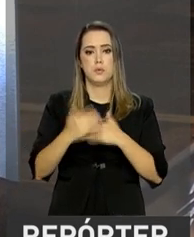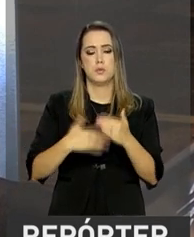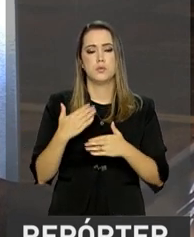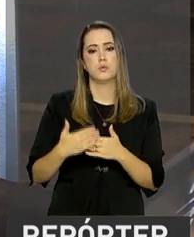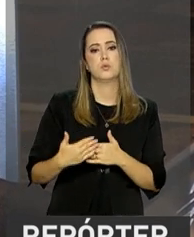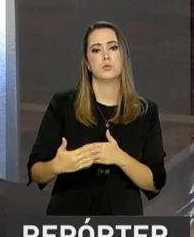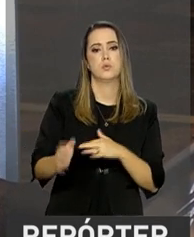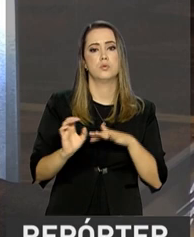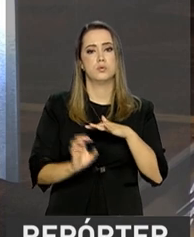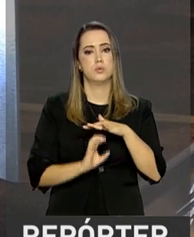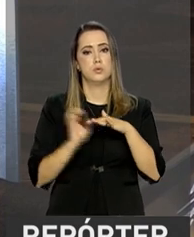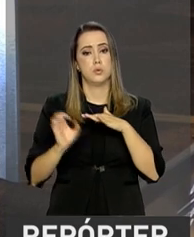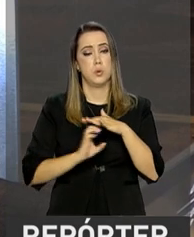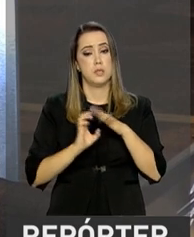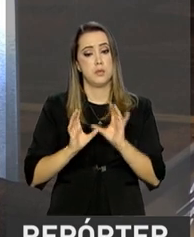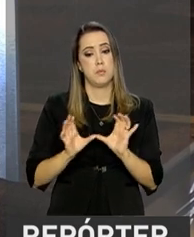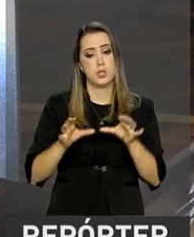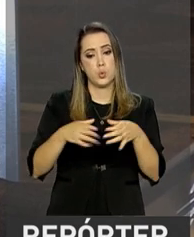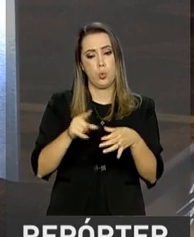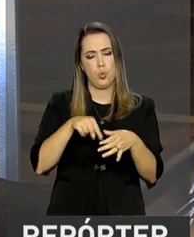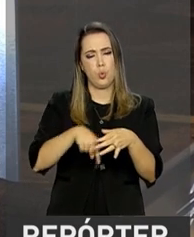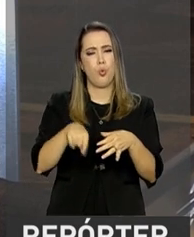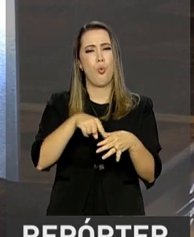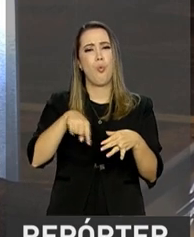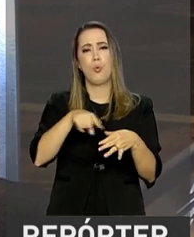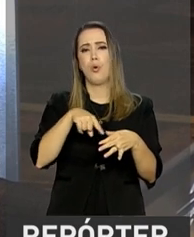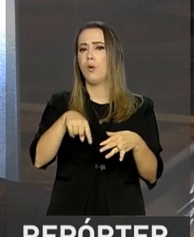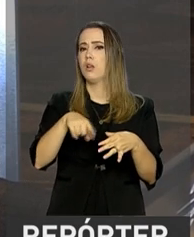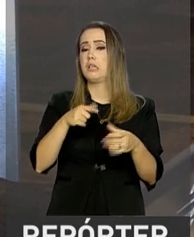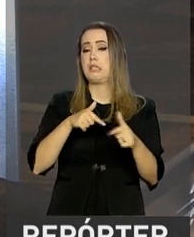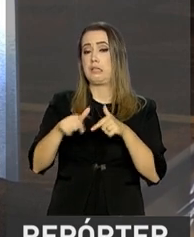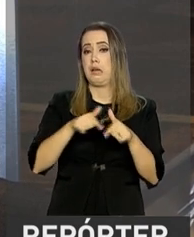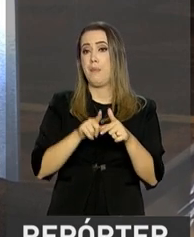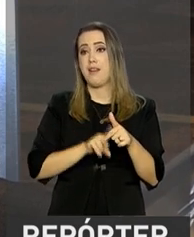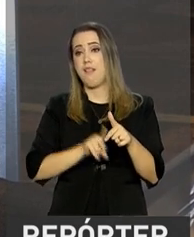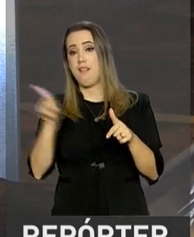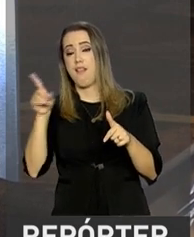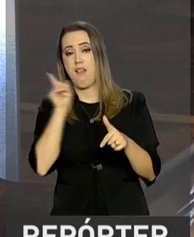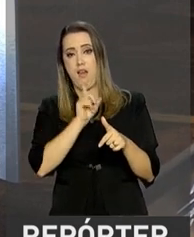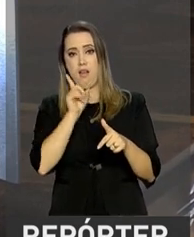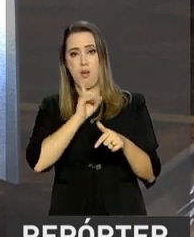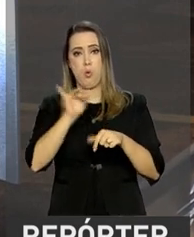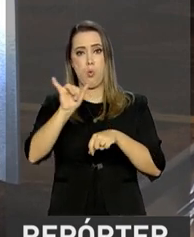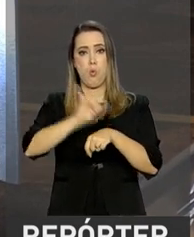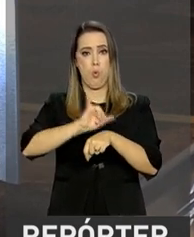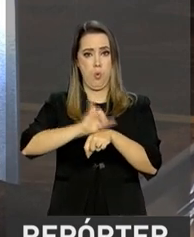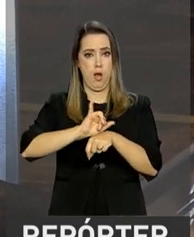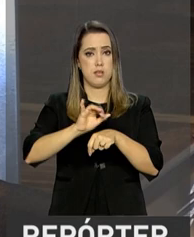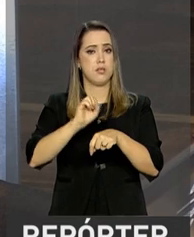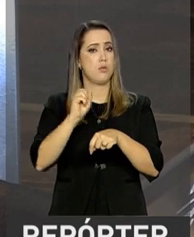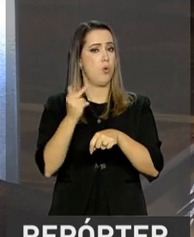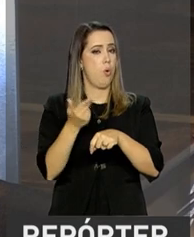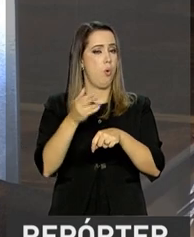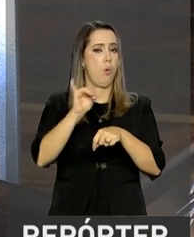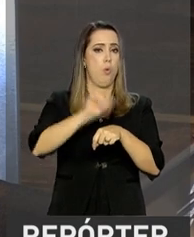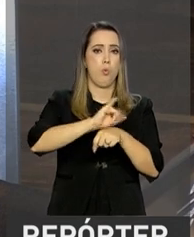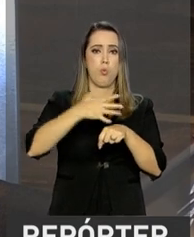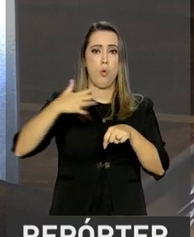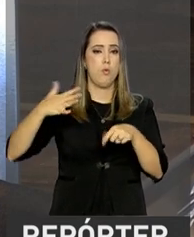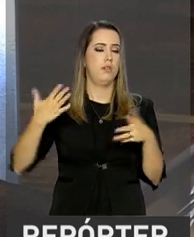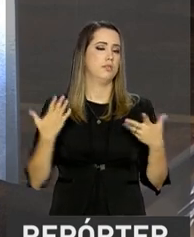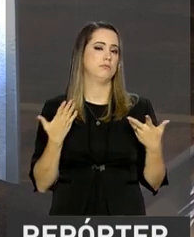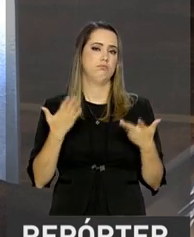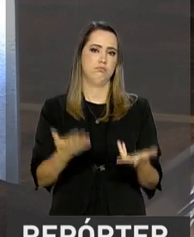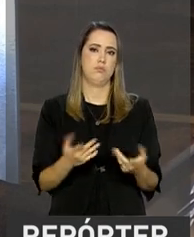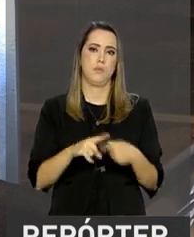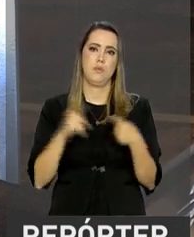aparentemente, do grupo de trabalhadores das empresas que produzem aço. Mas prejudica e custa emprego